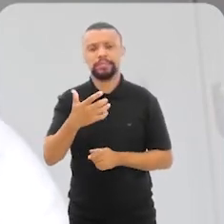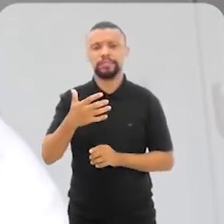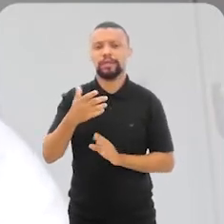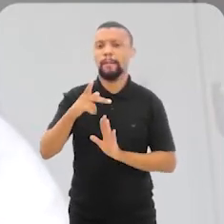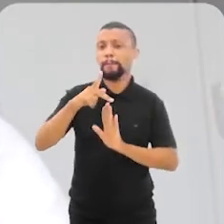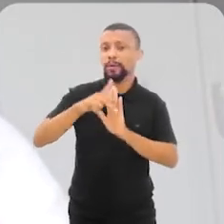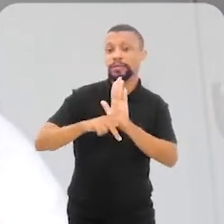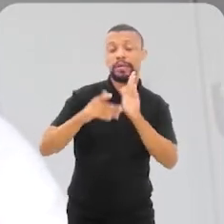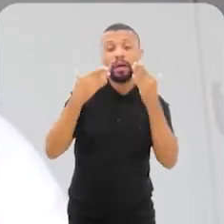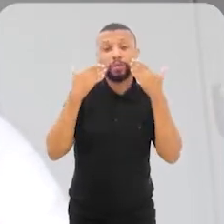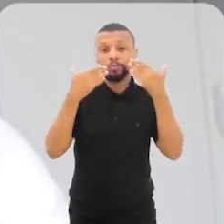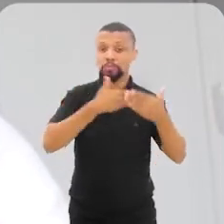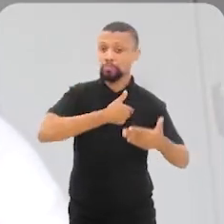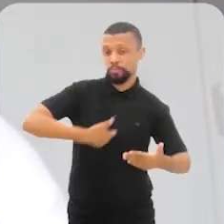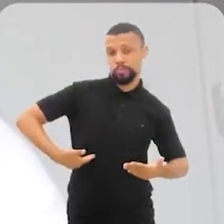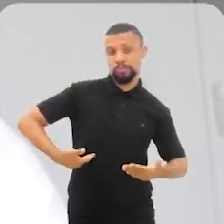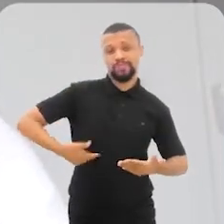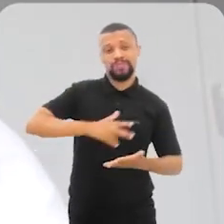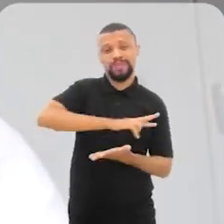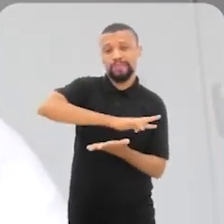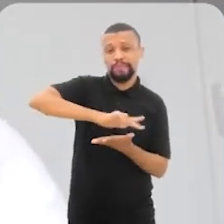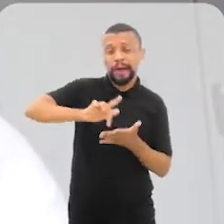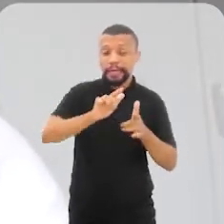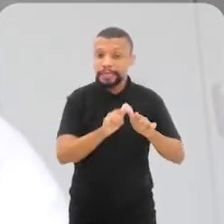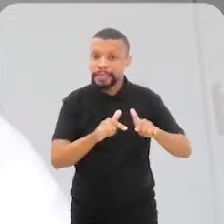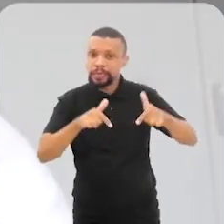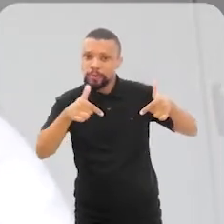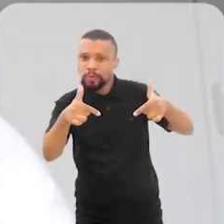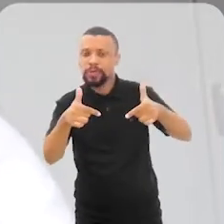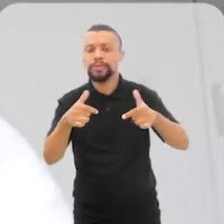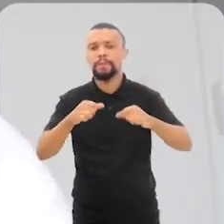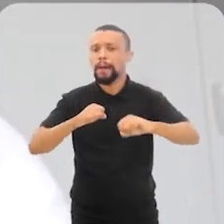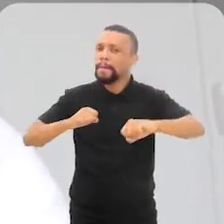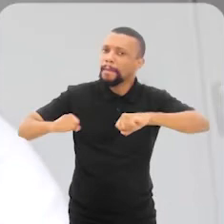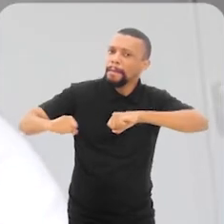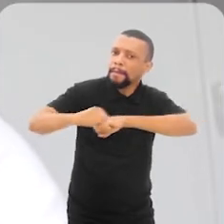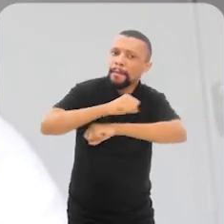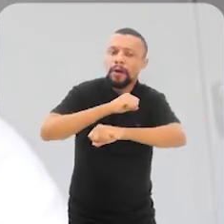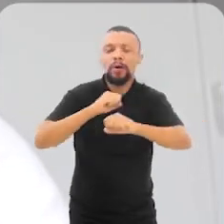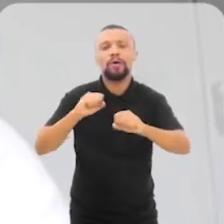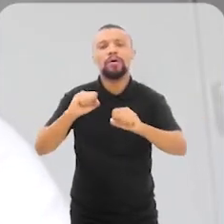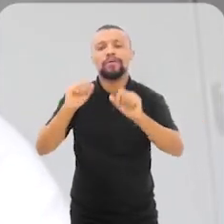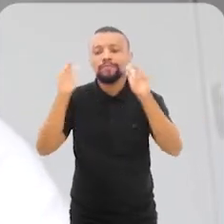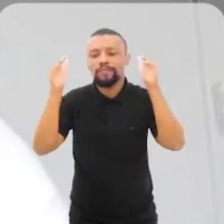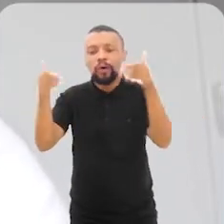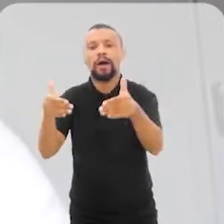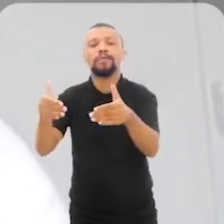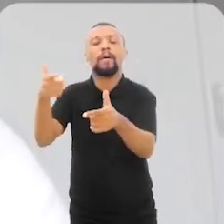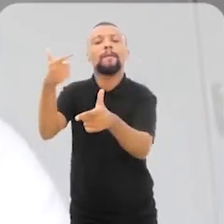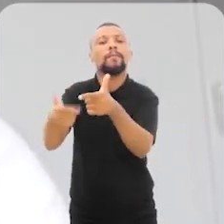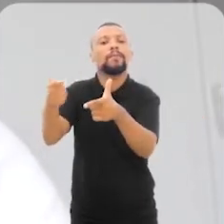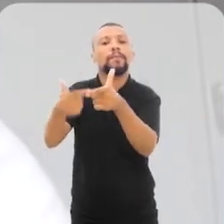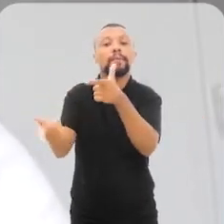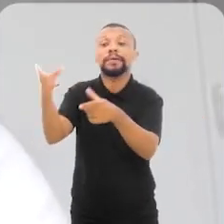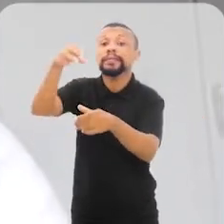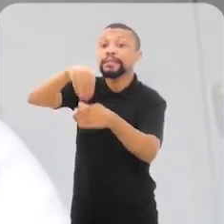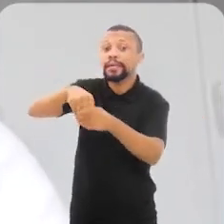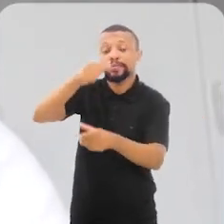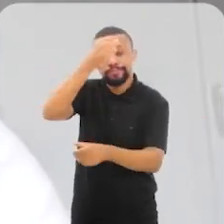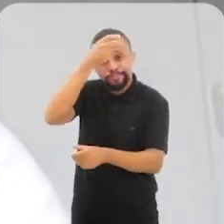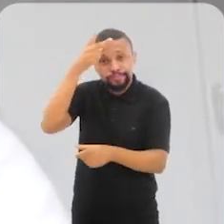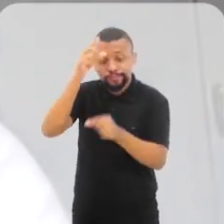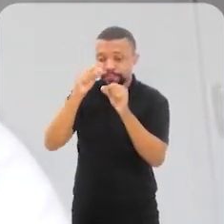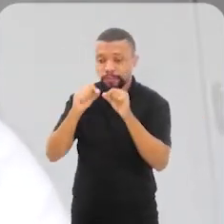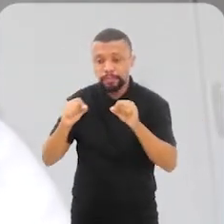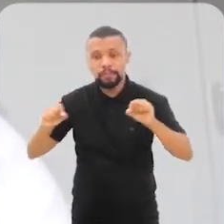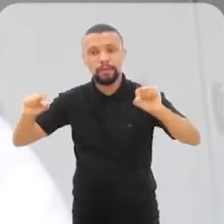projetos públicos, enfim, uma série de atores que se mobilizam em torno dos problemas da cidade. Então, a partir